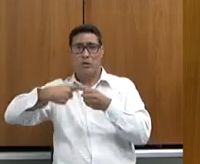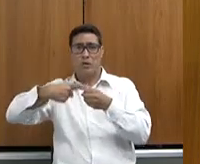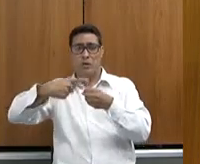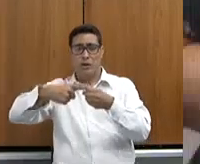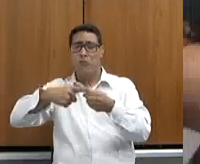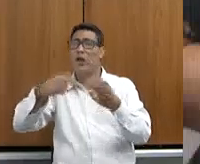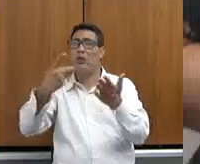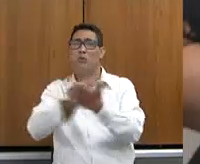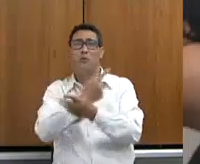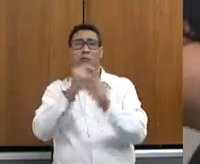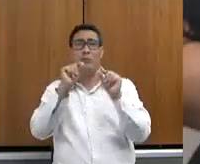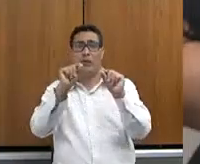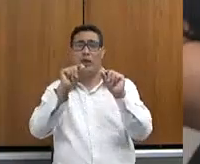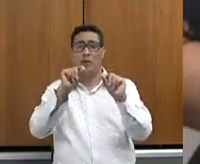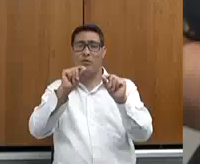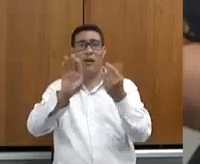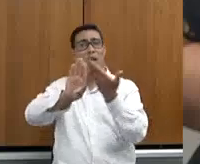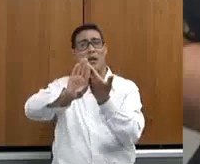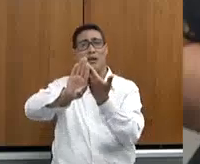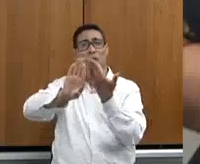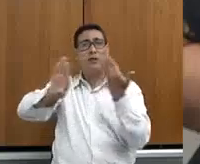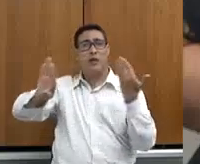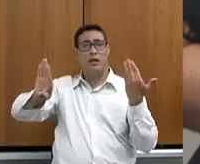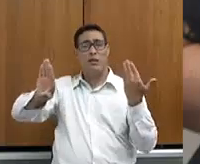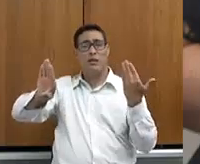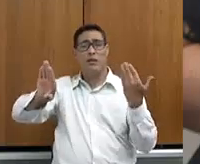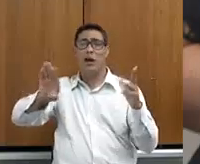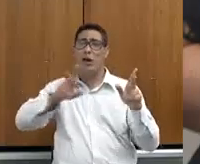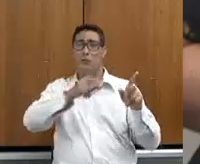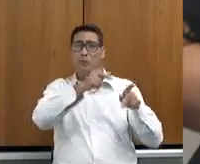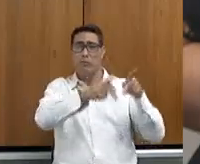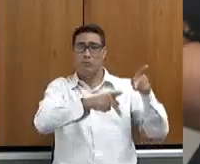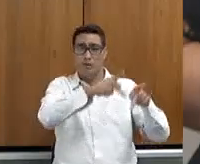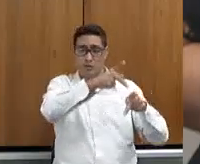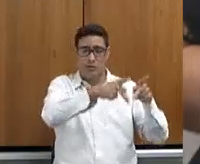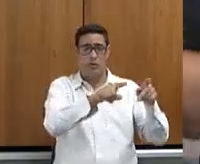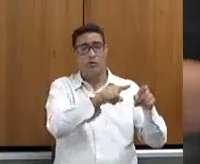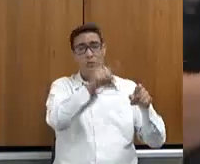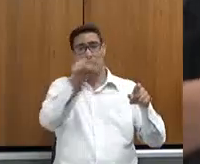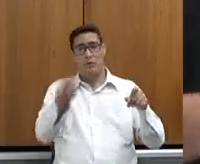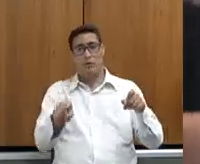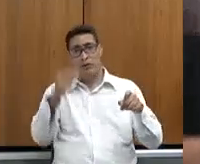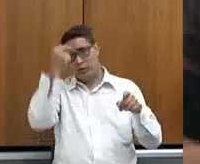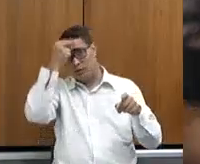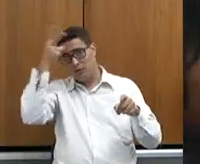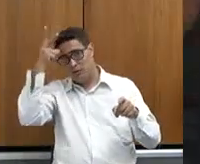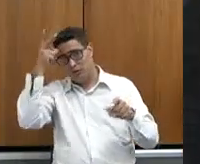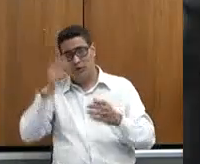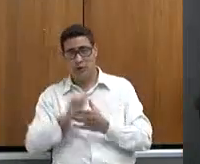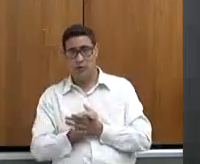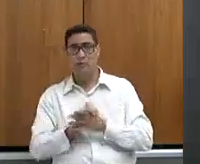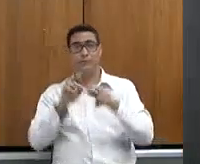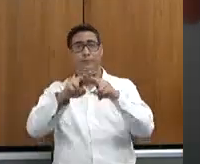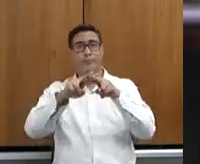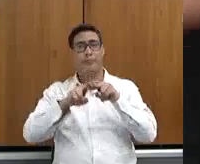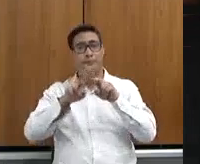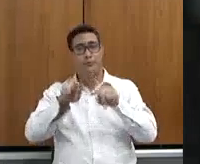aquela prestação de serviço da população, dos prefeitos. Então, esse atendimento